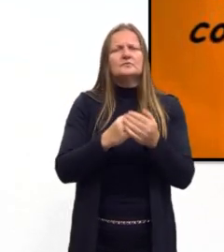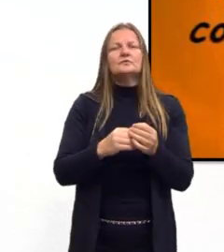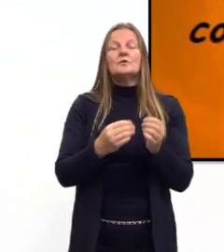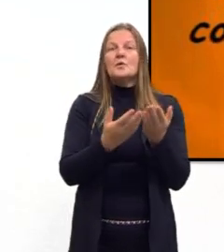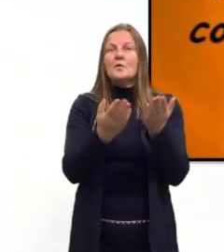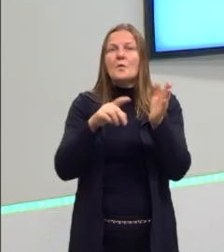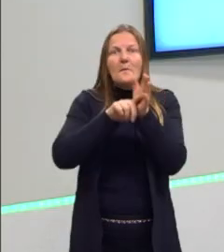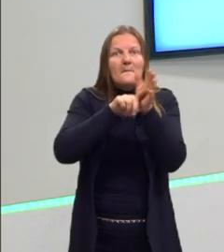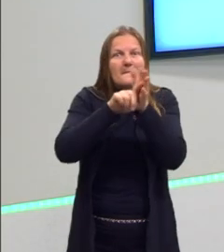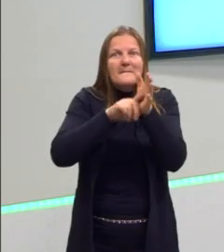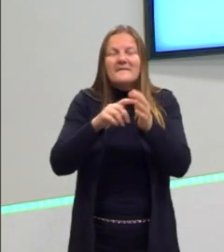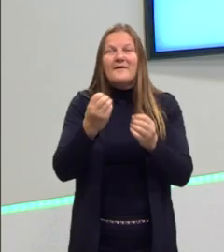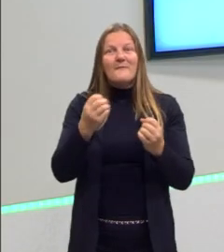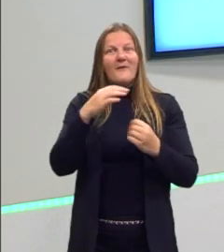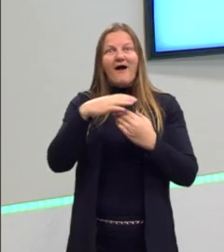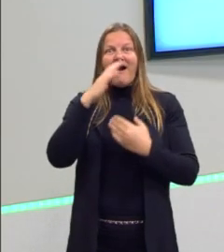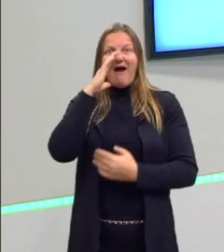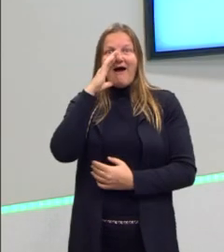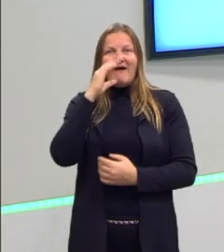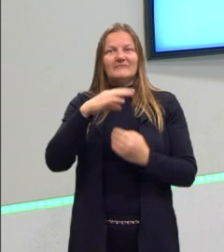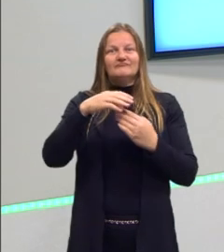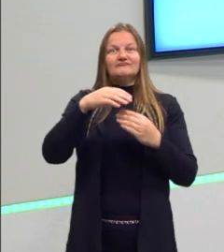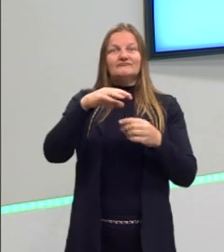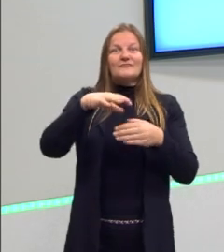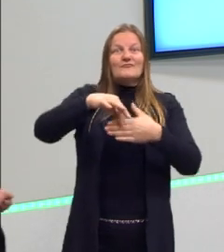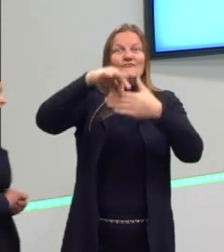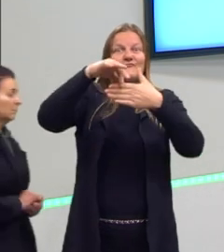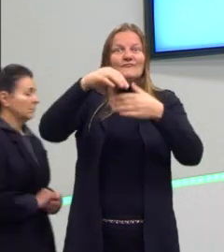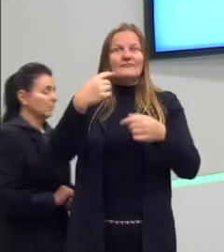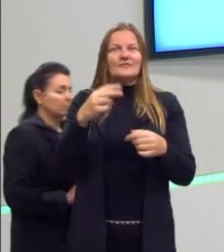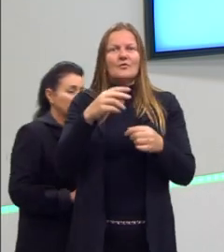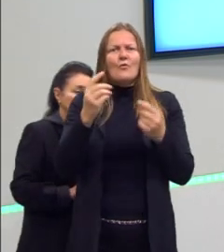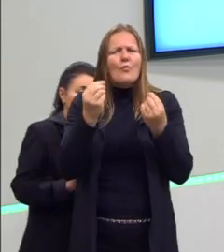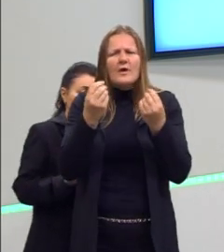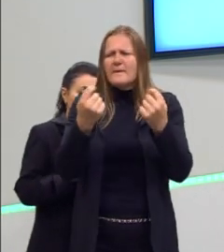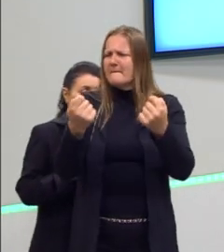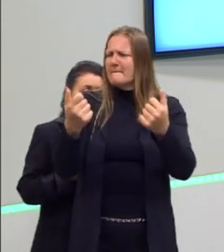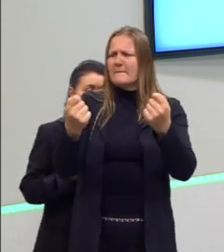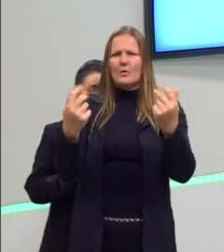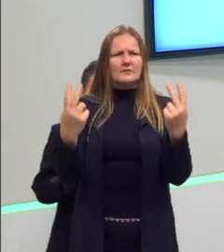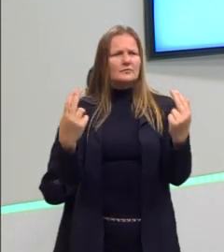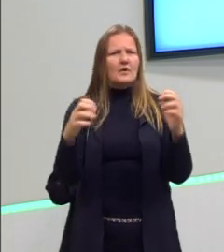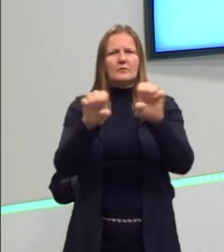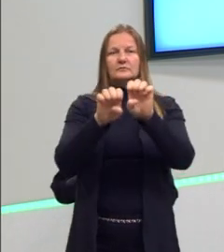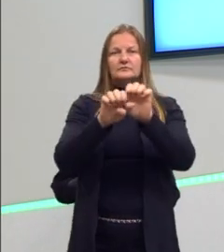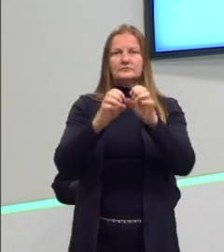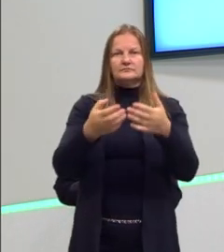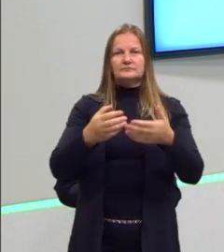fizeram ressaltar as semelhanças estruturais e